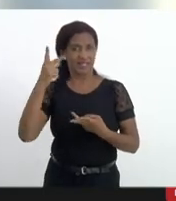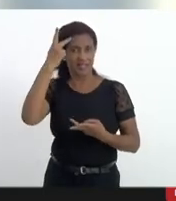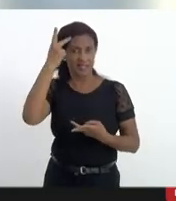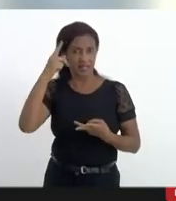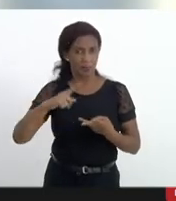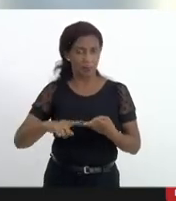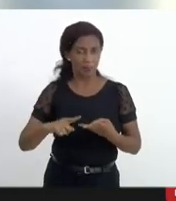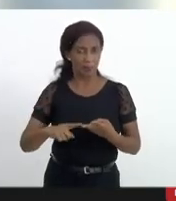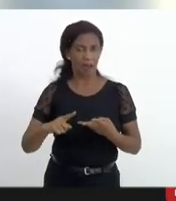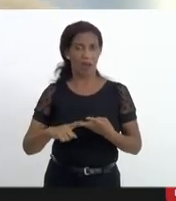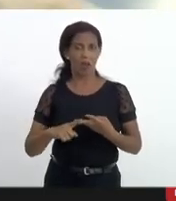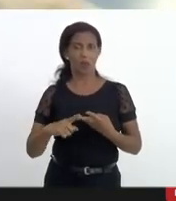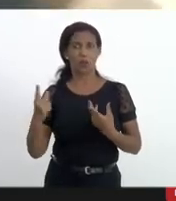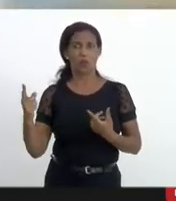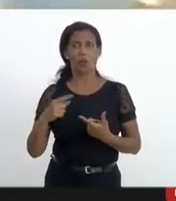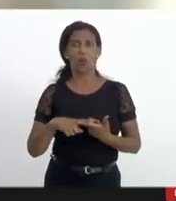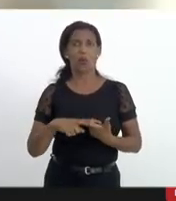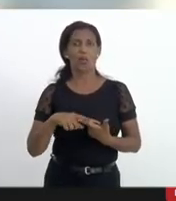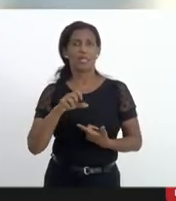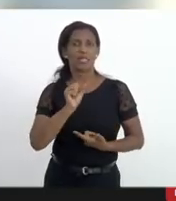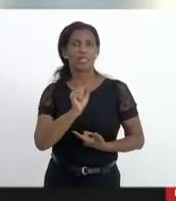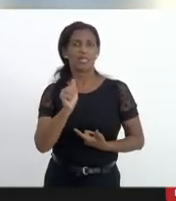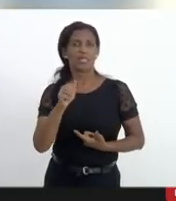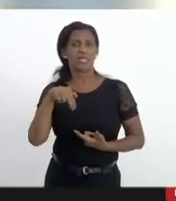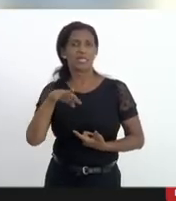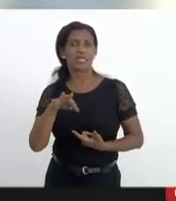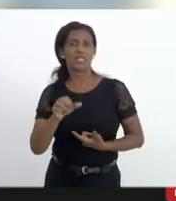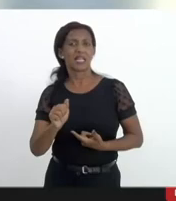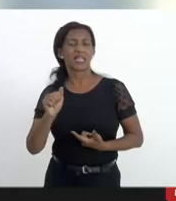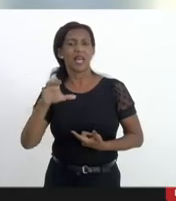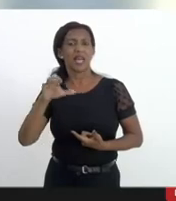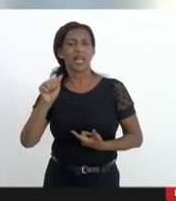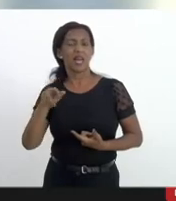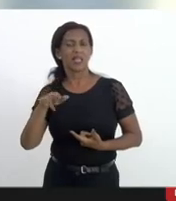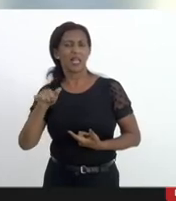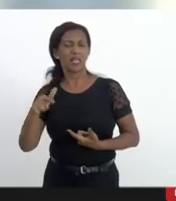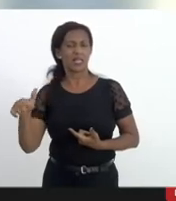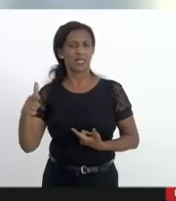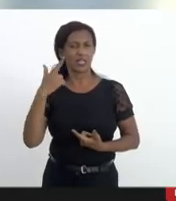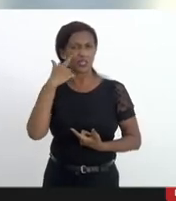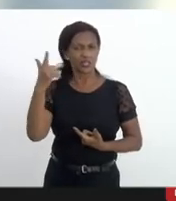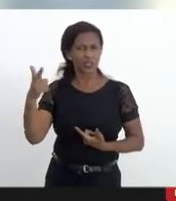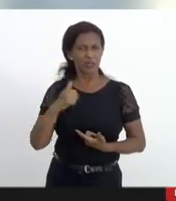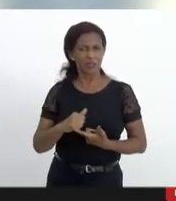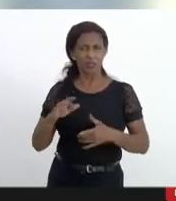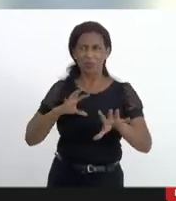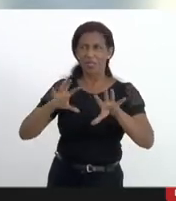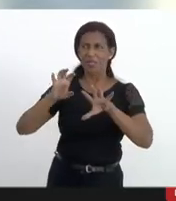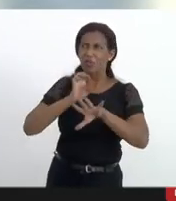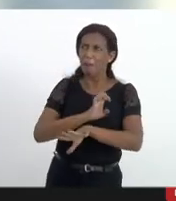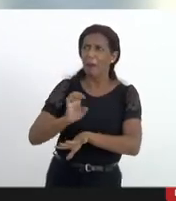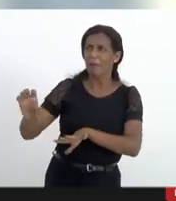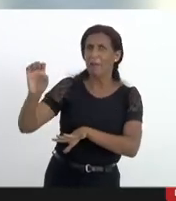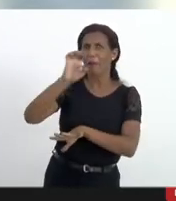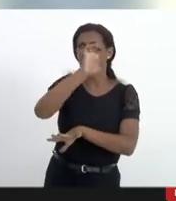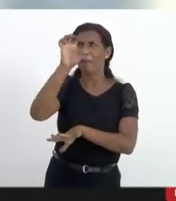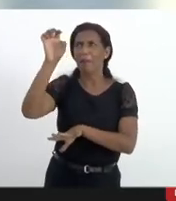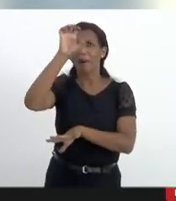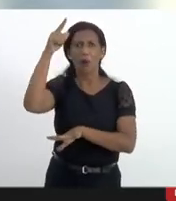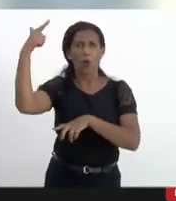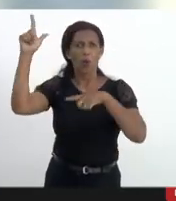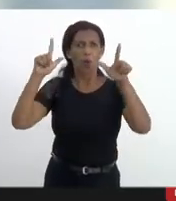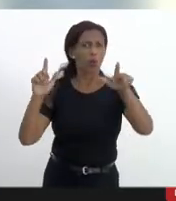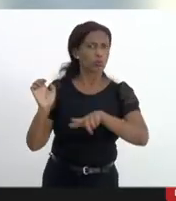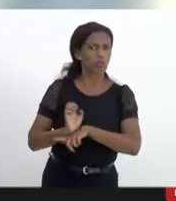armas metralhadoras .50 estão sendo empregadas em ações nesses estados então agora a gente começa a ver esses outros